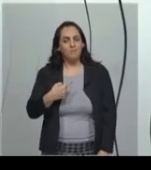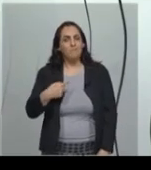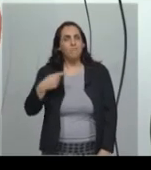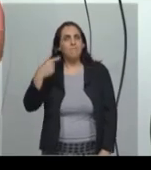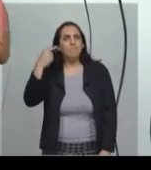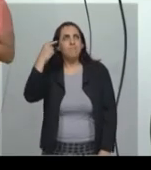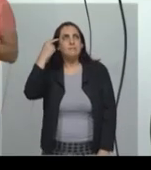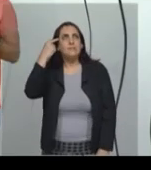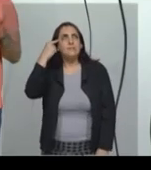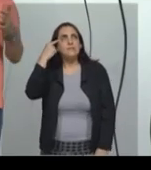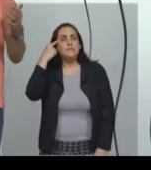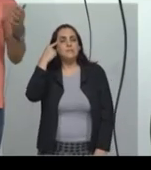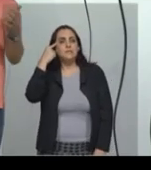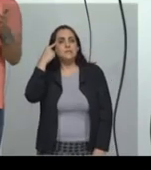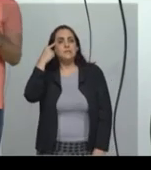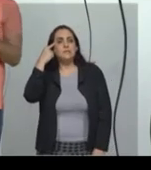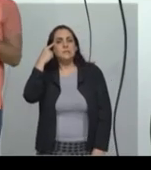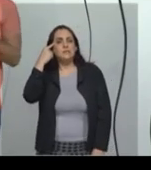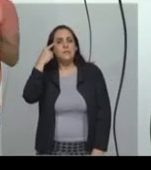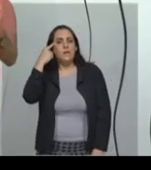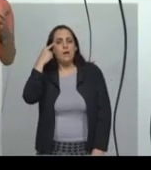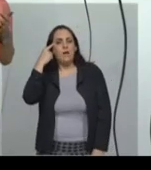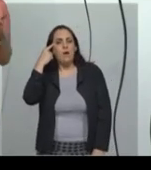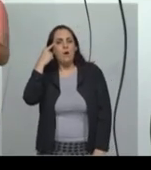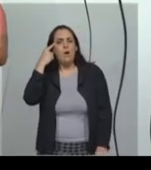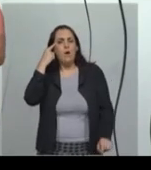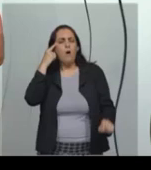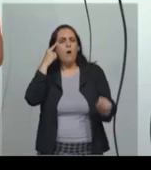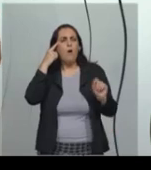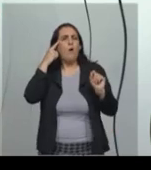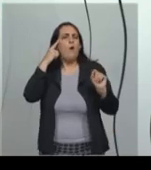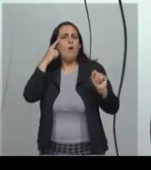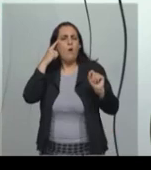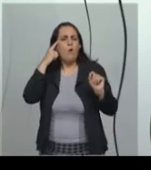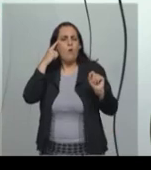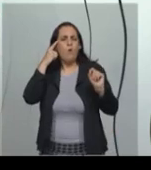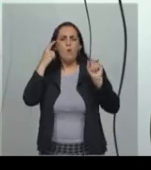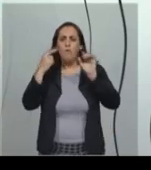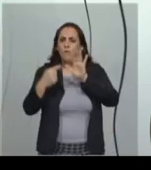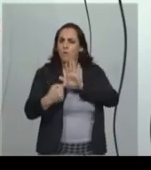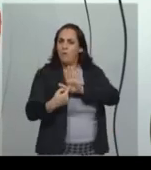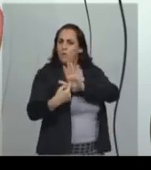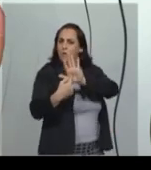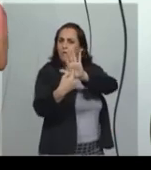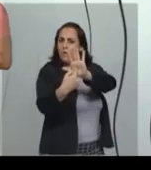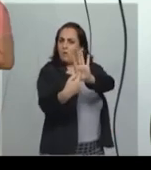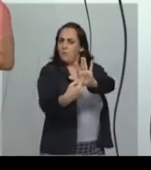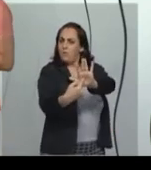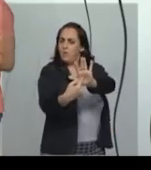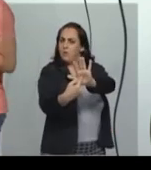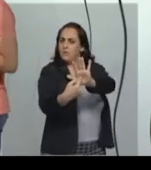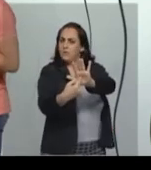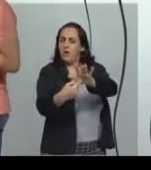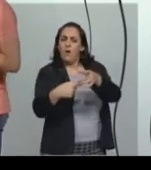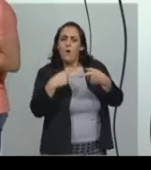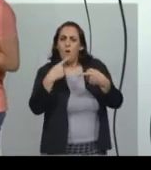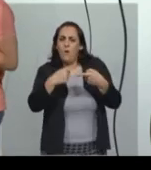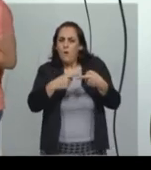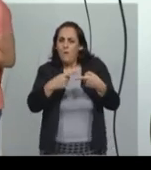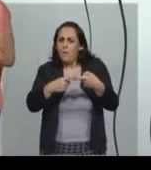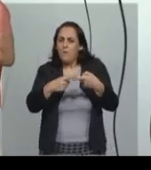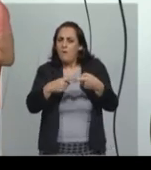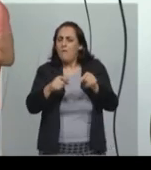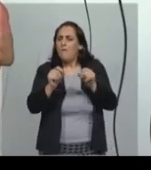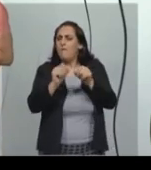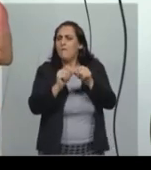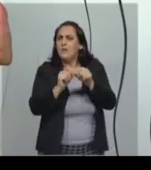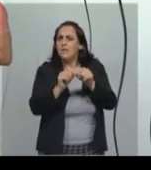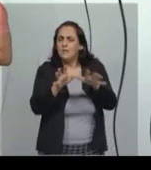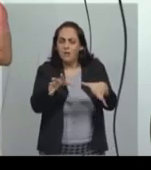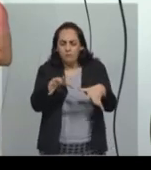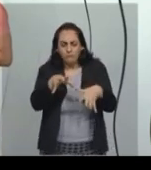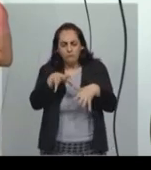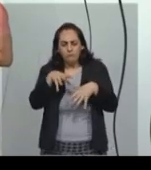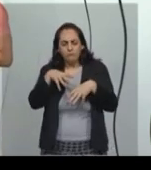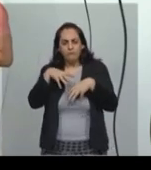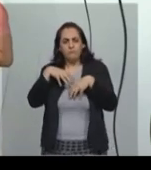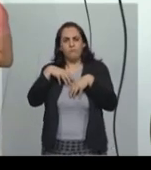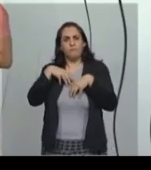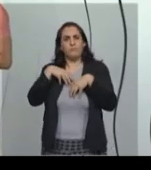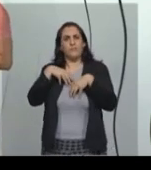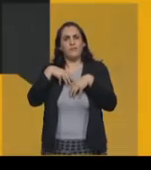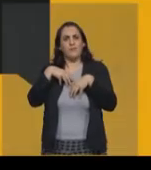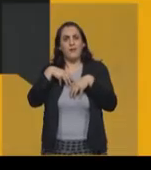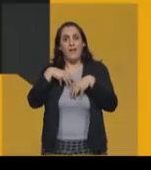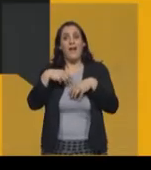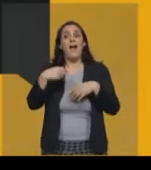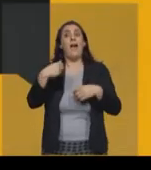que que faz a nossa identificação com o local onde vivemos. Essa identificação